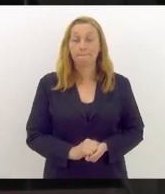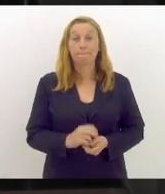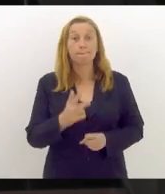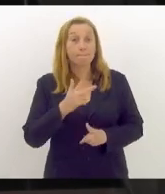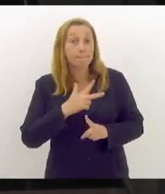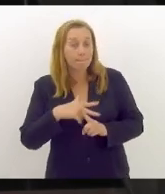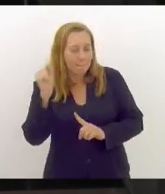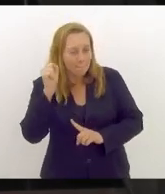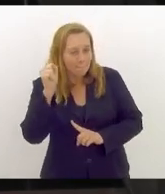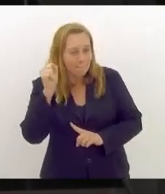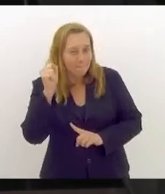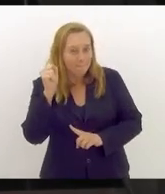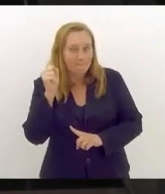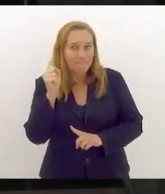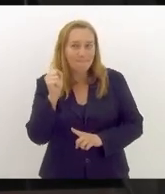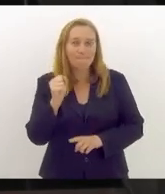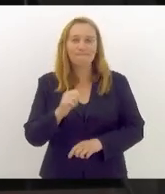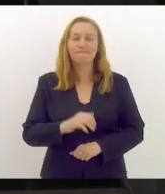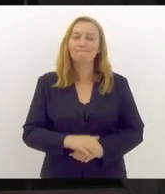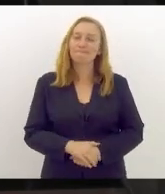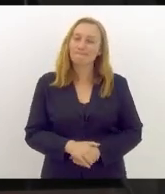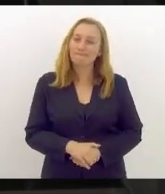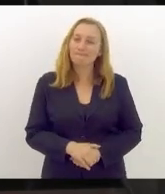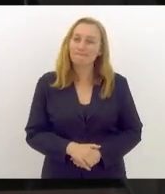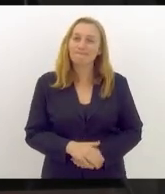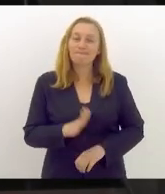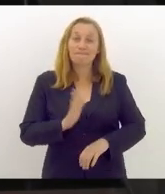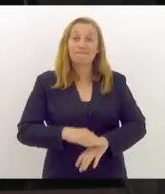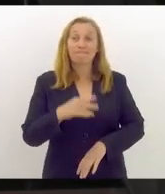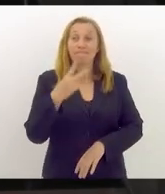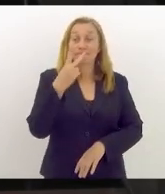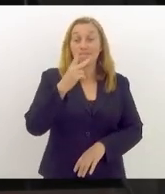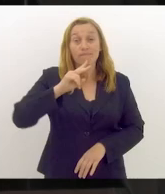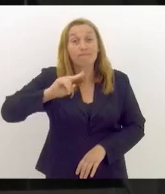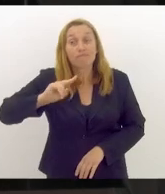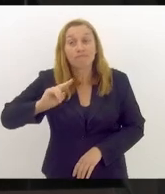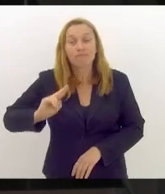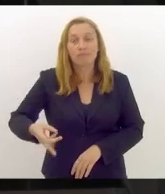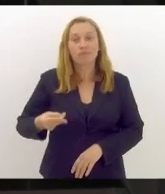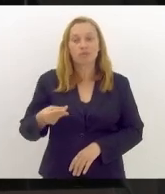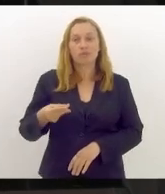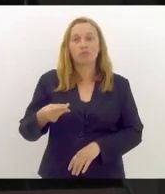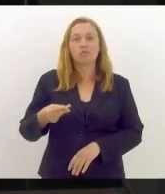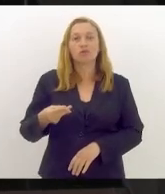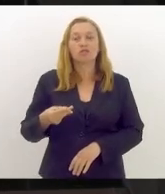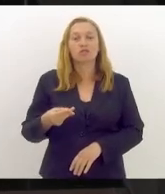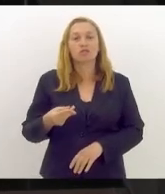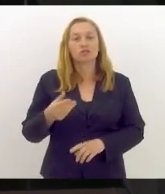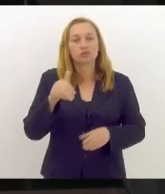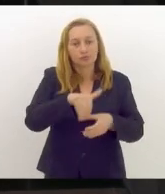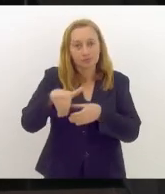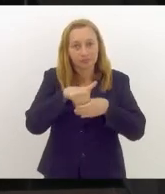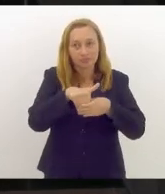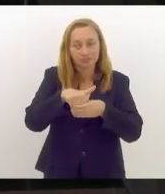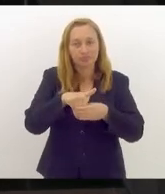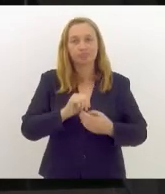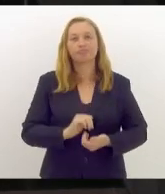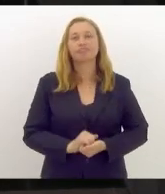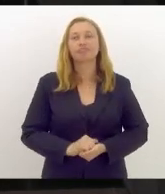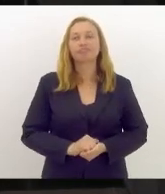por mais de 2 milhões de votos do